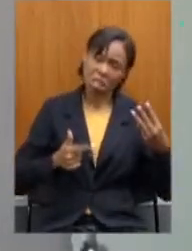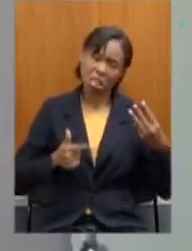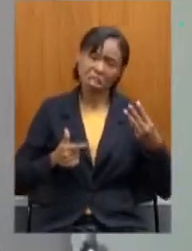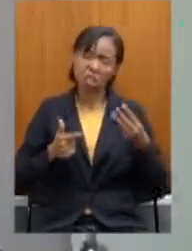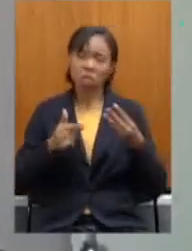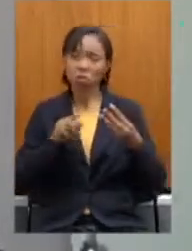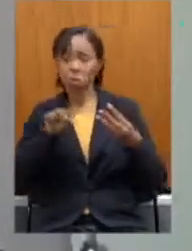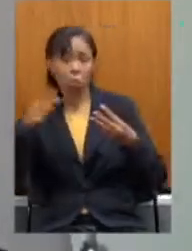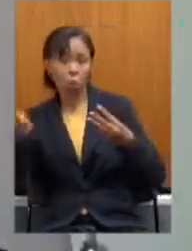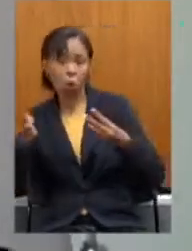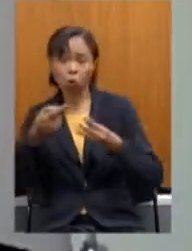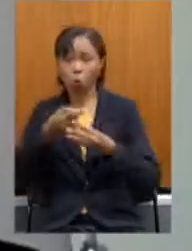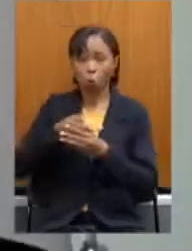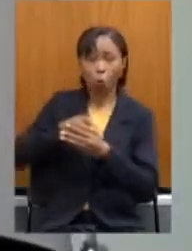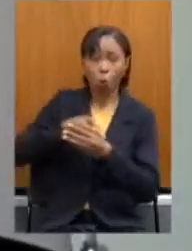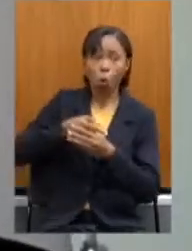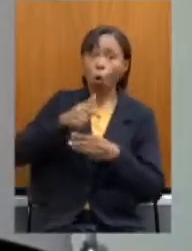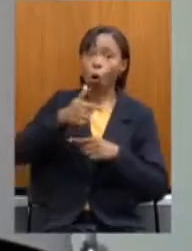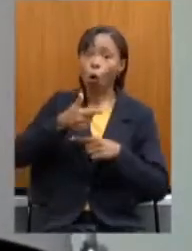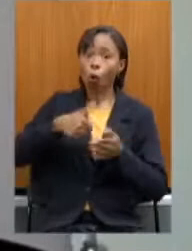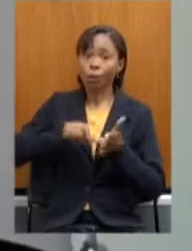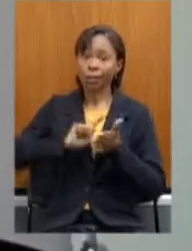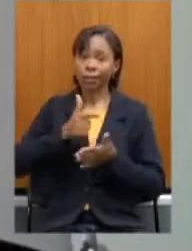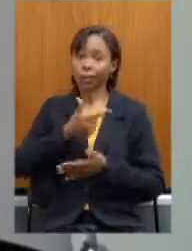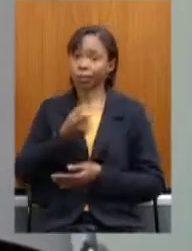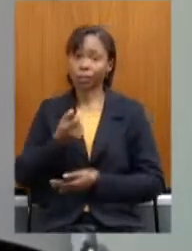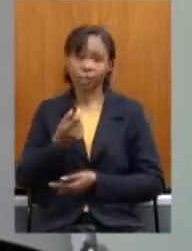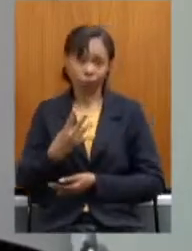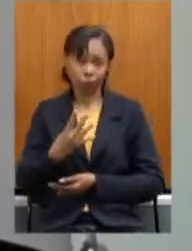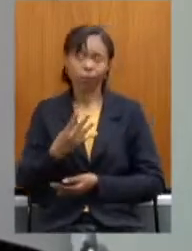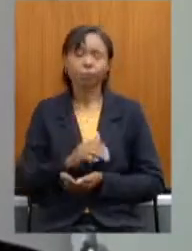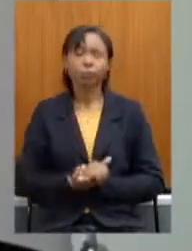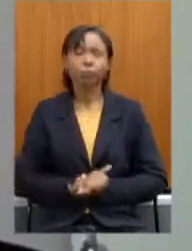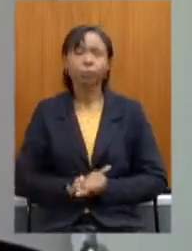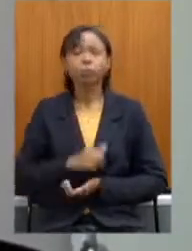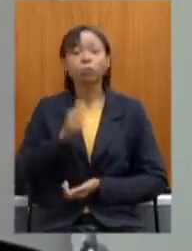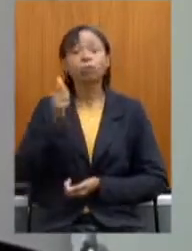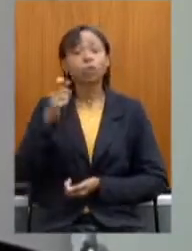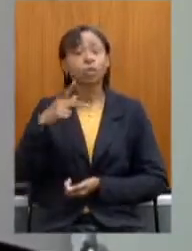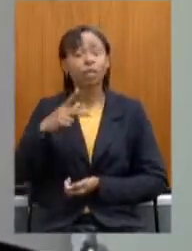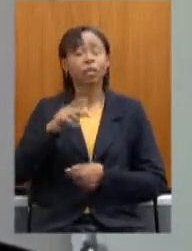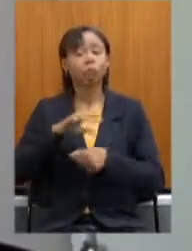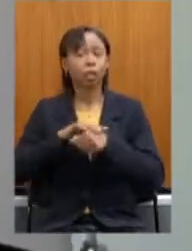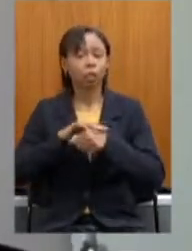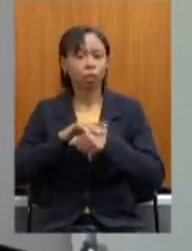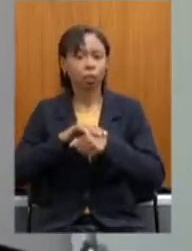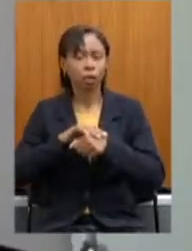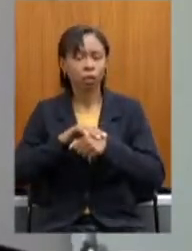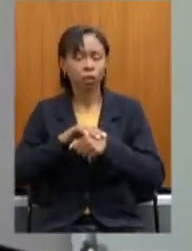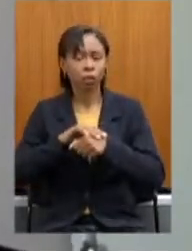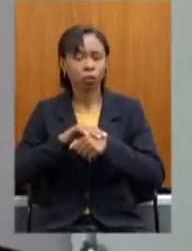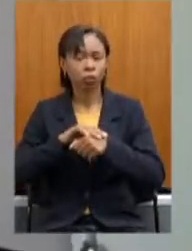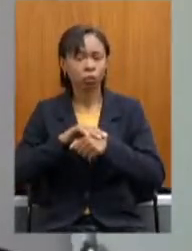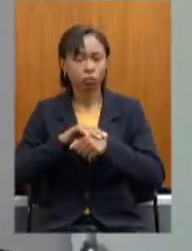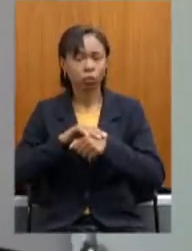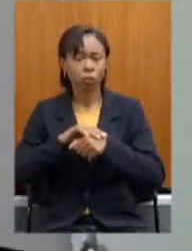2014. A aposentada vem por invalidez, salva acidente de trabalho e doença ocupacional, que é questionável